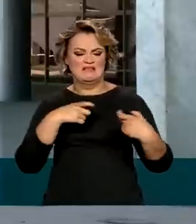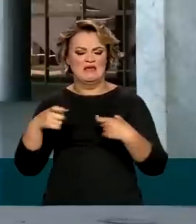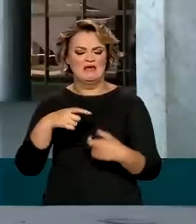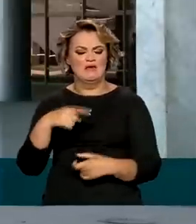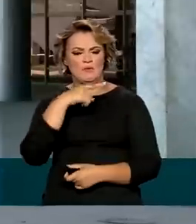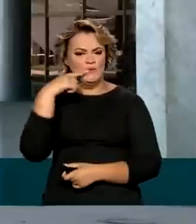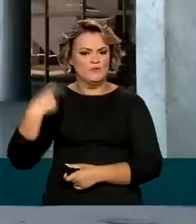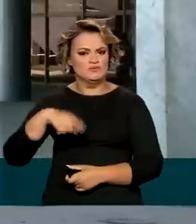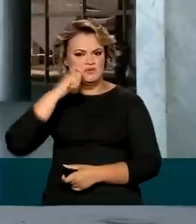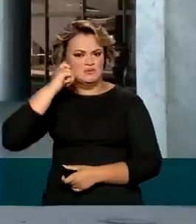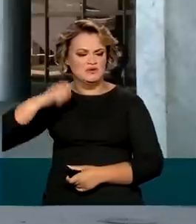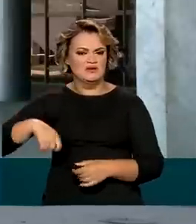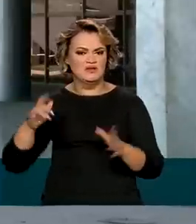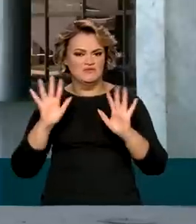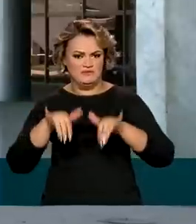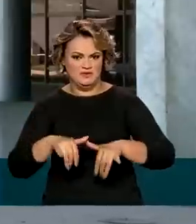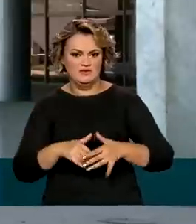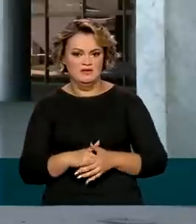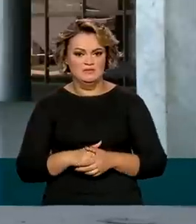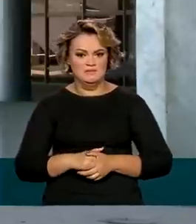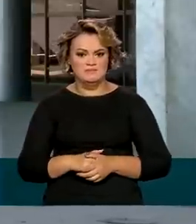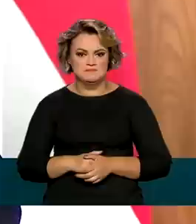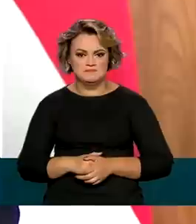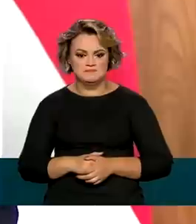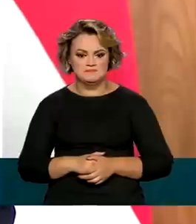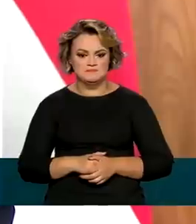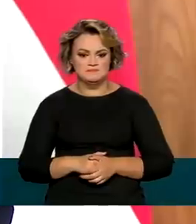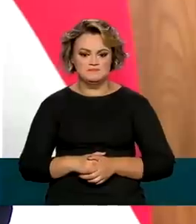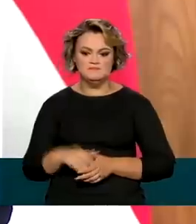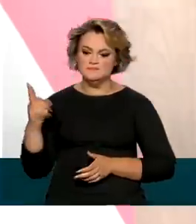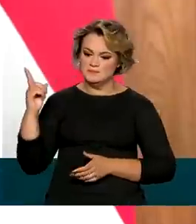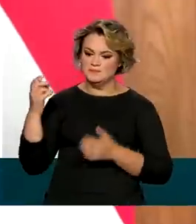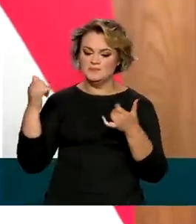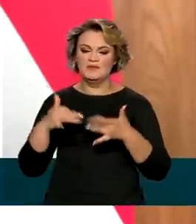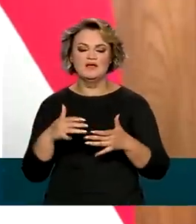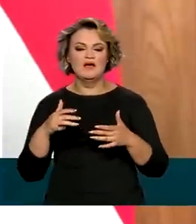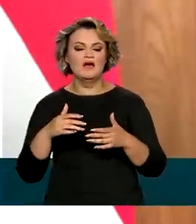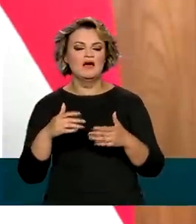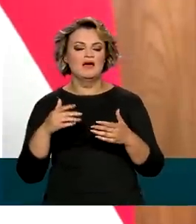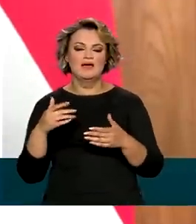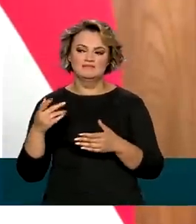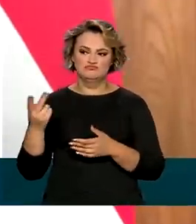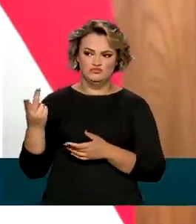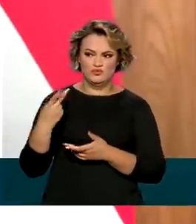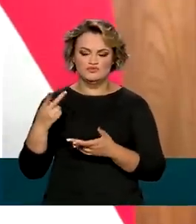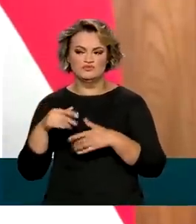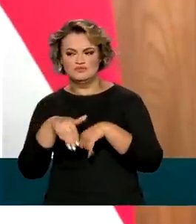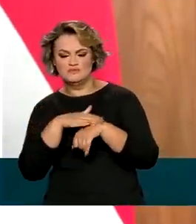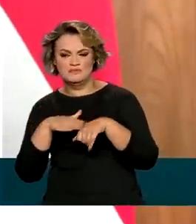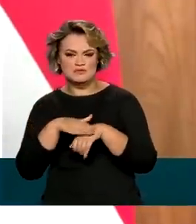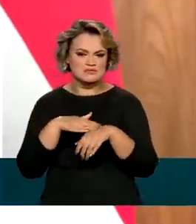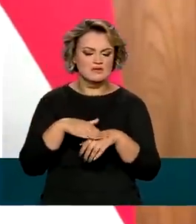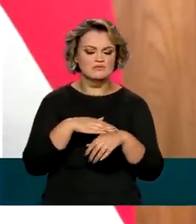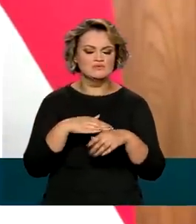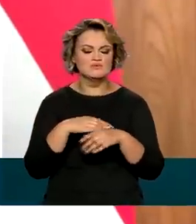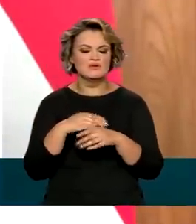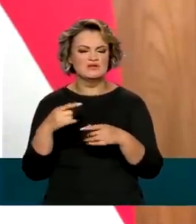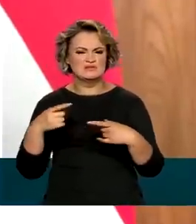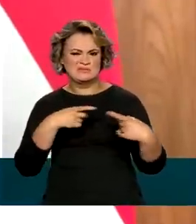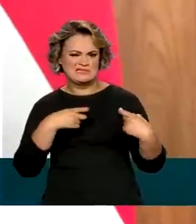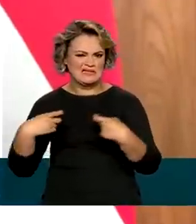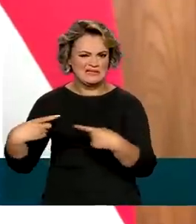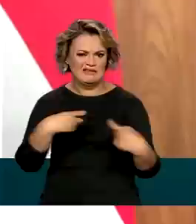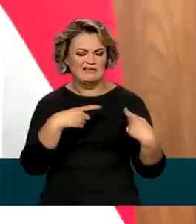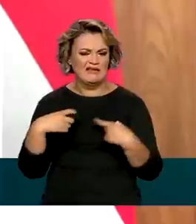Rússia e Ucrânia, país vizinho à Hungria. Trocamos algumas observações sobre o conflito que